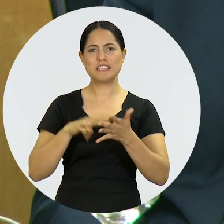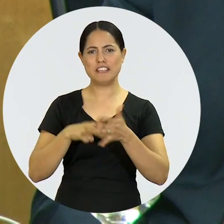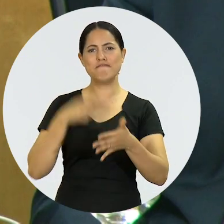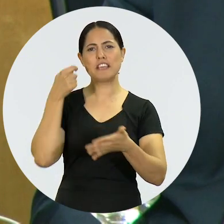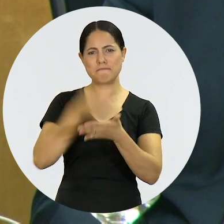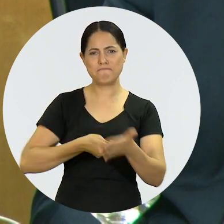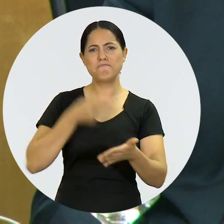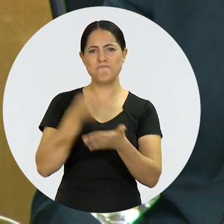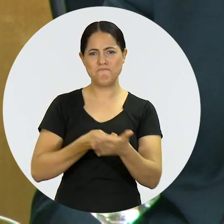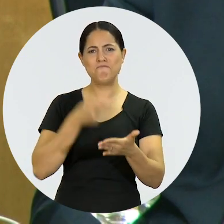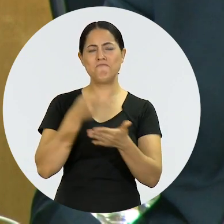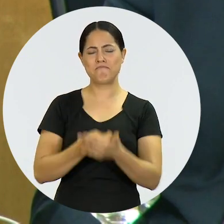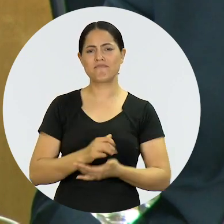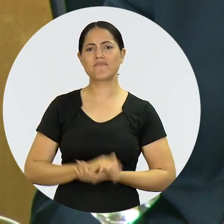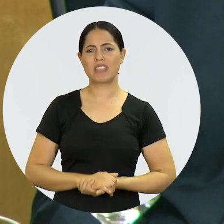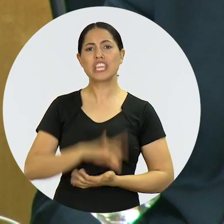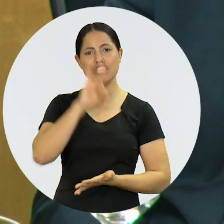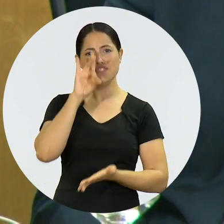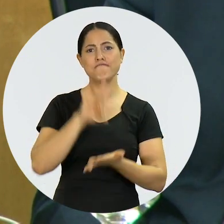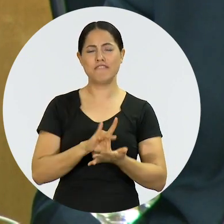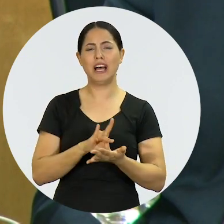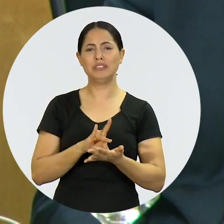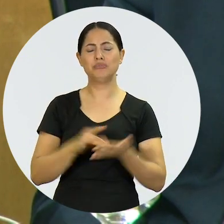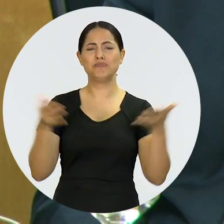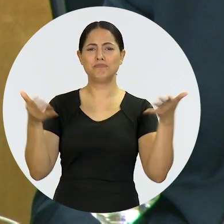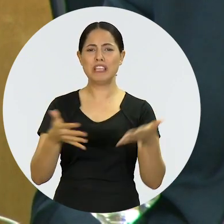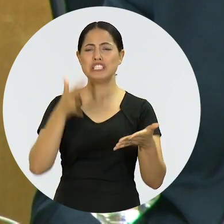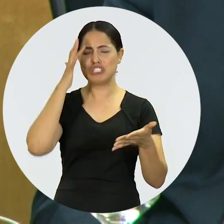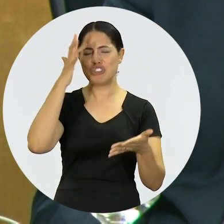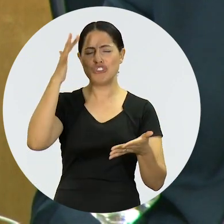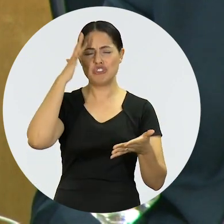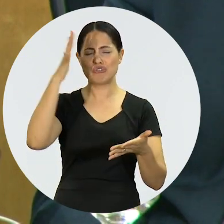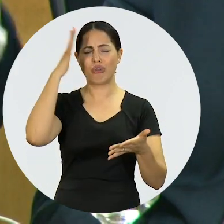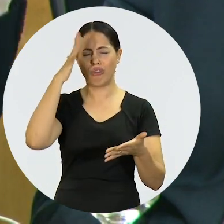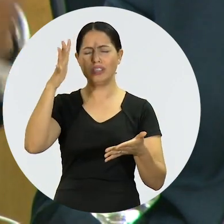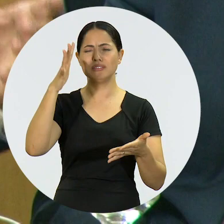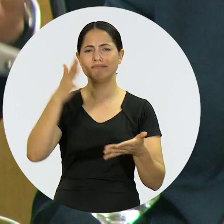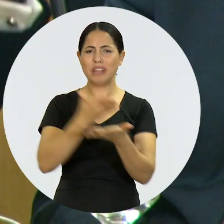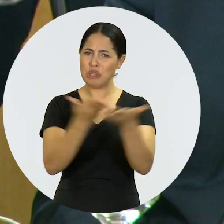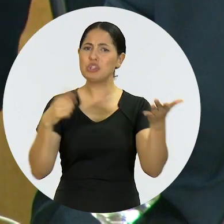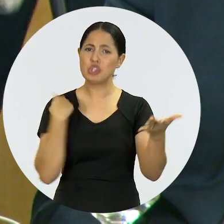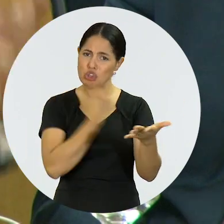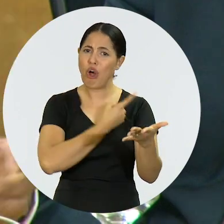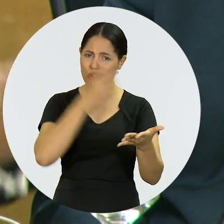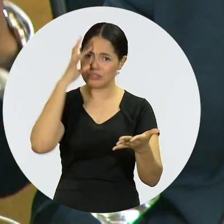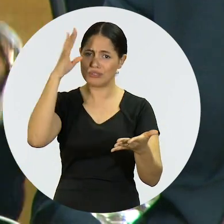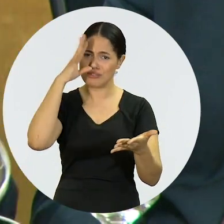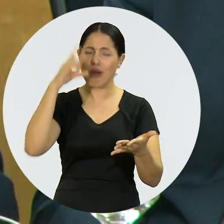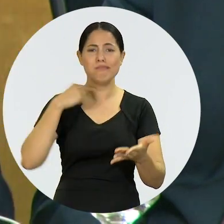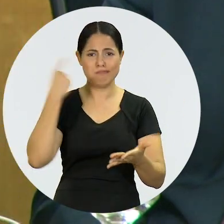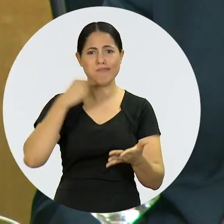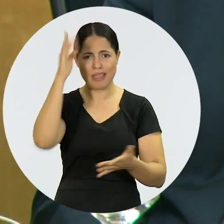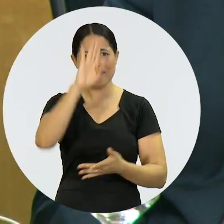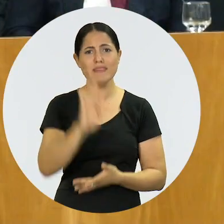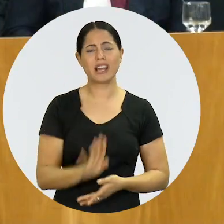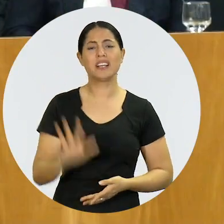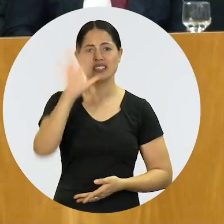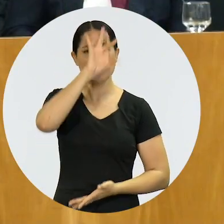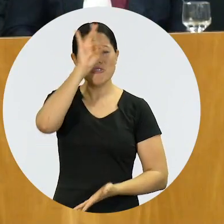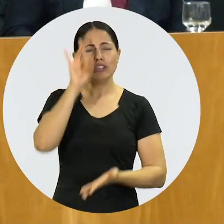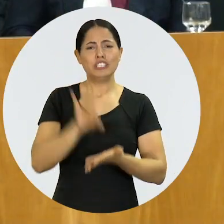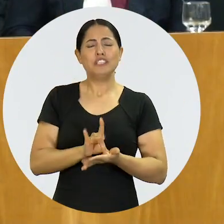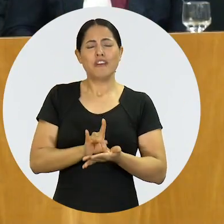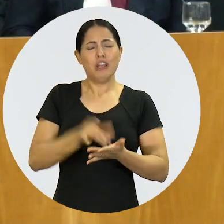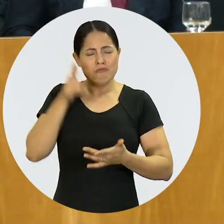guerreiros que fizeram com que efetivamente este sonho, que era um sonho nosso, da